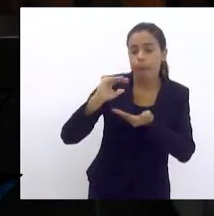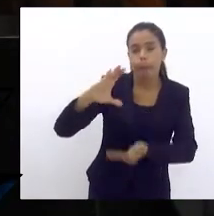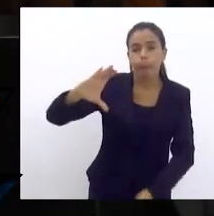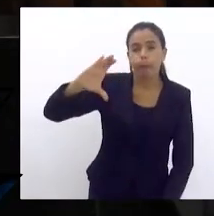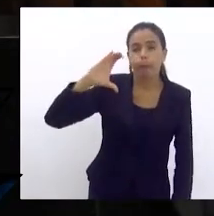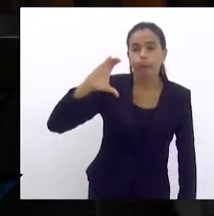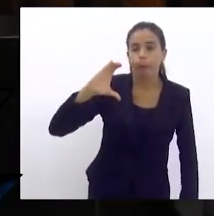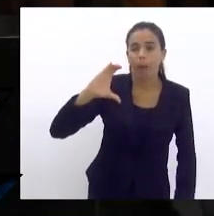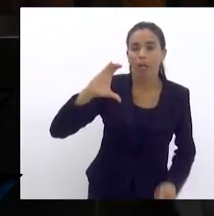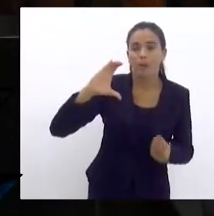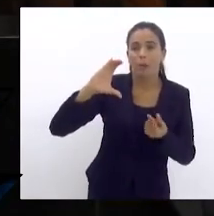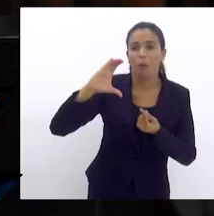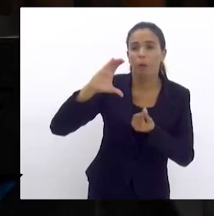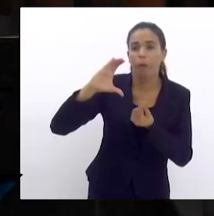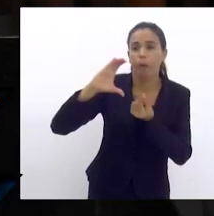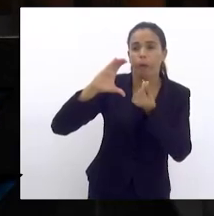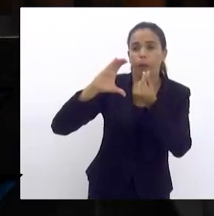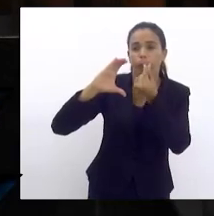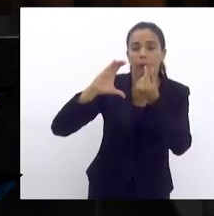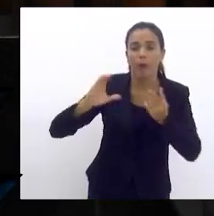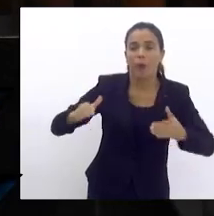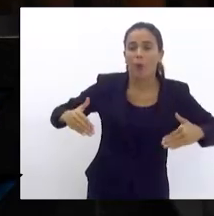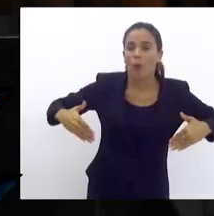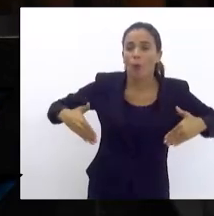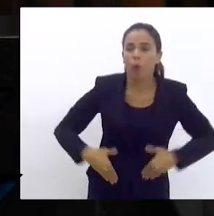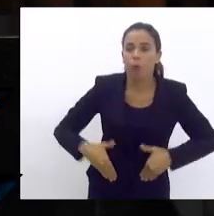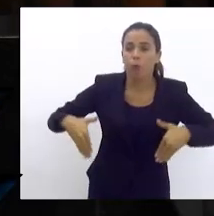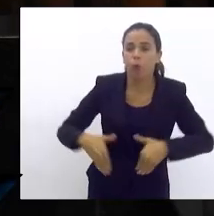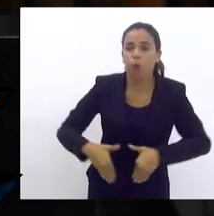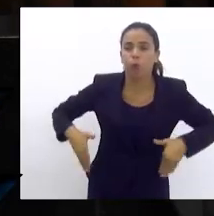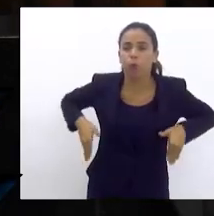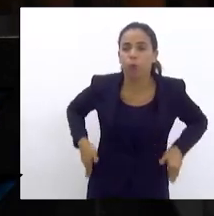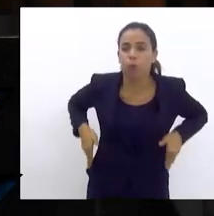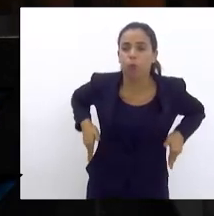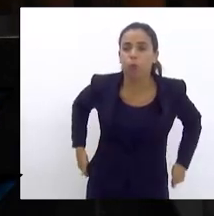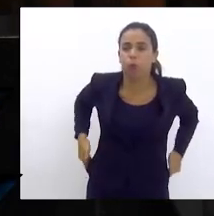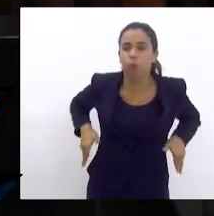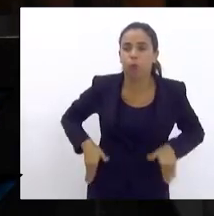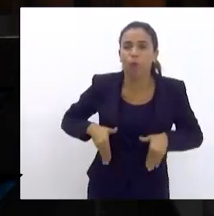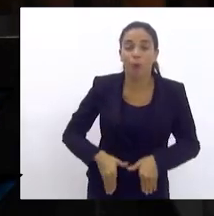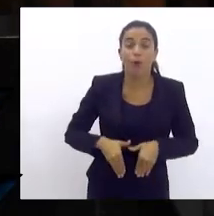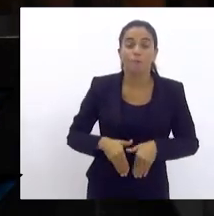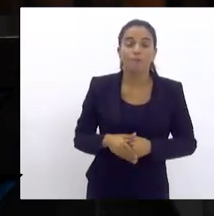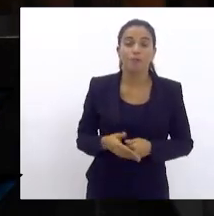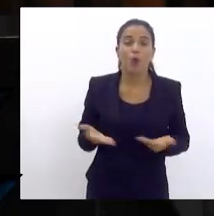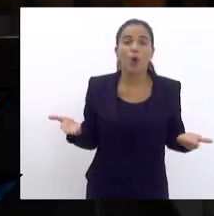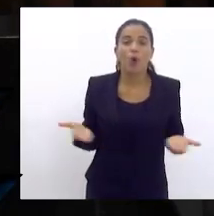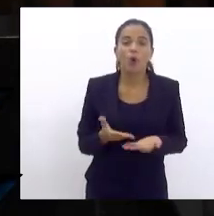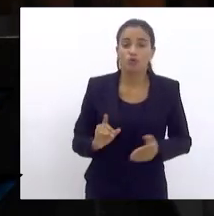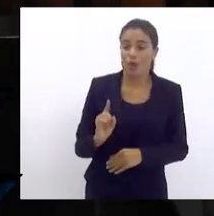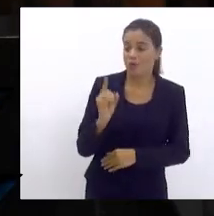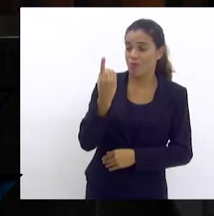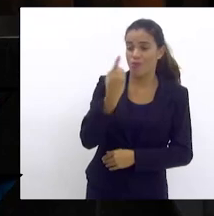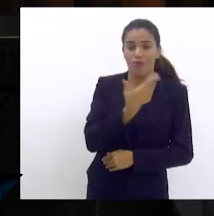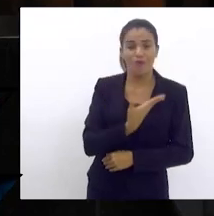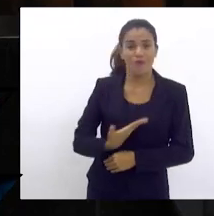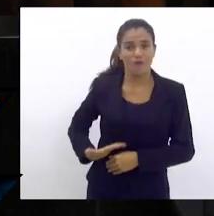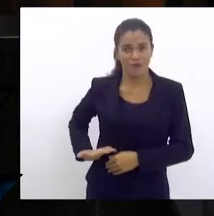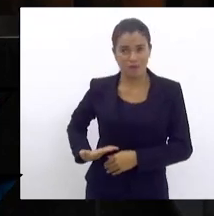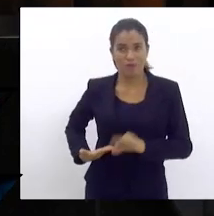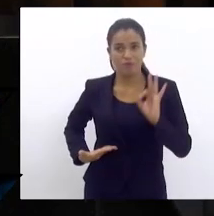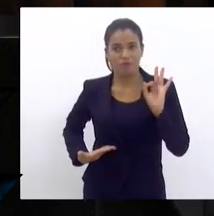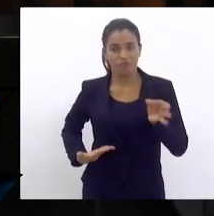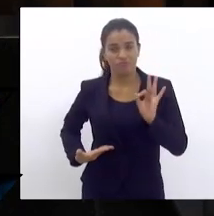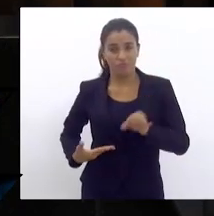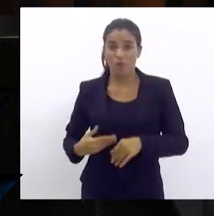milhões em cueca. Mas hoje temos um governador, temos